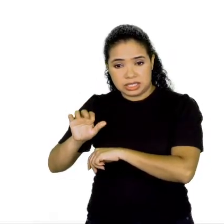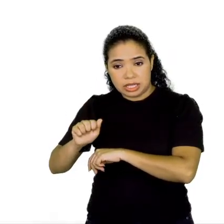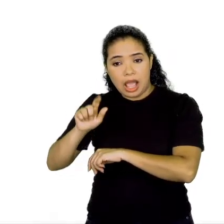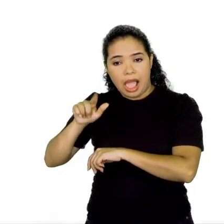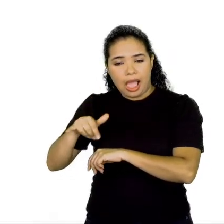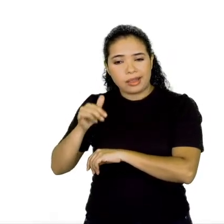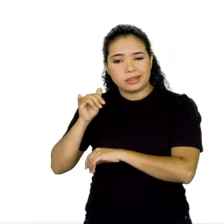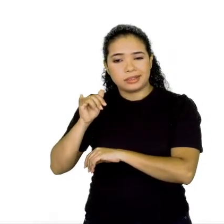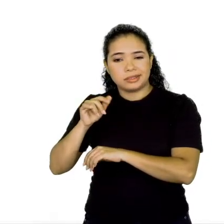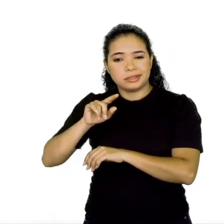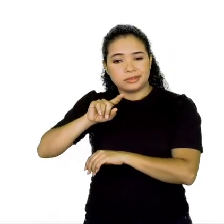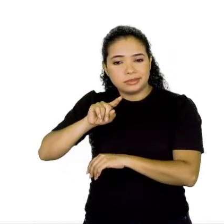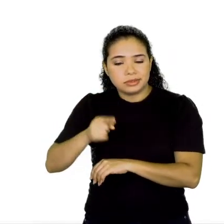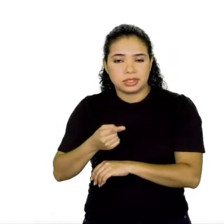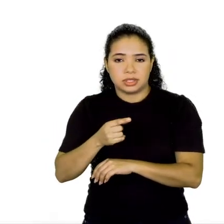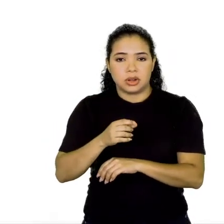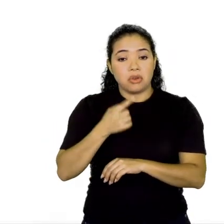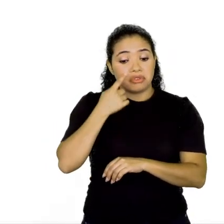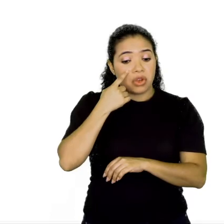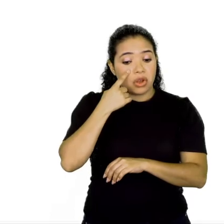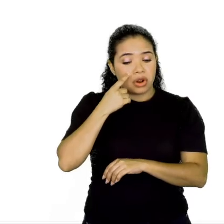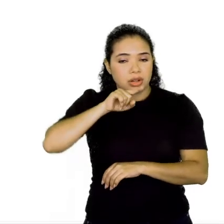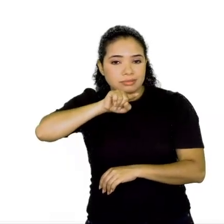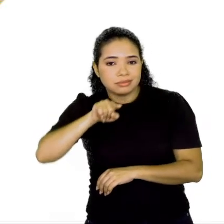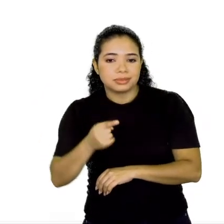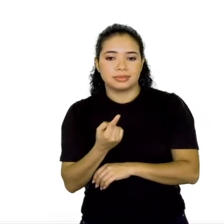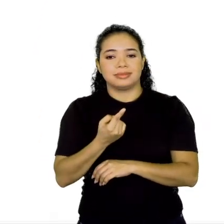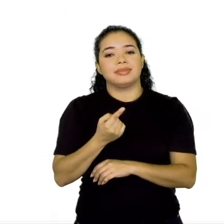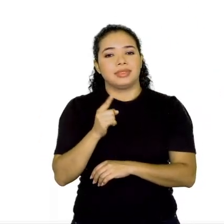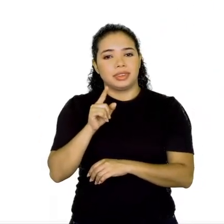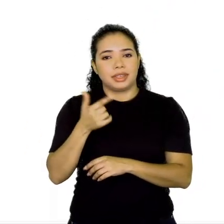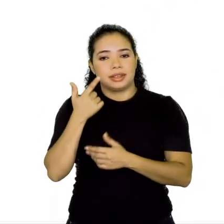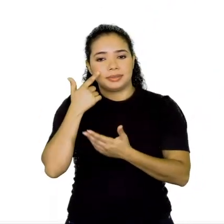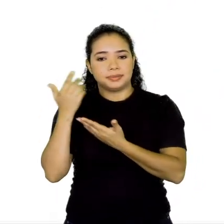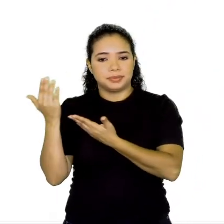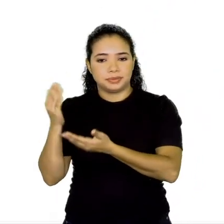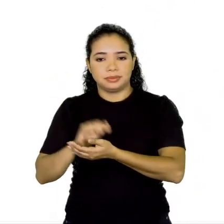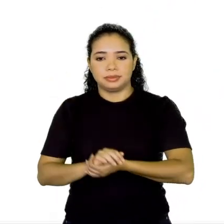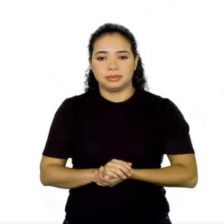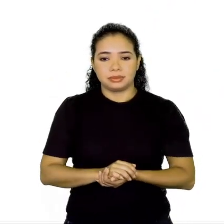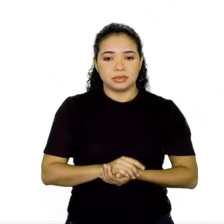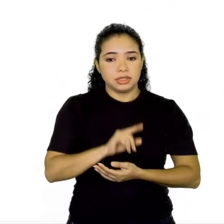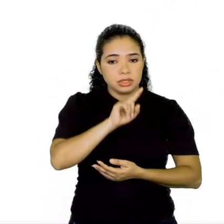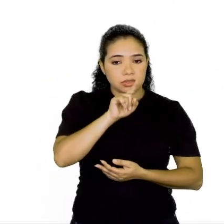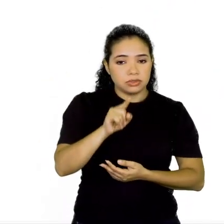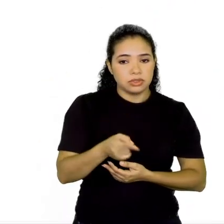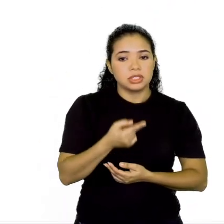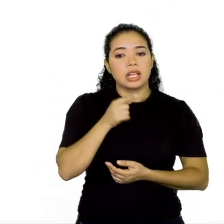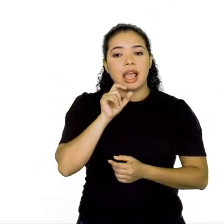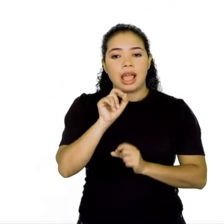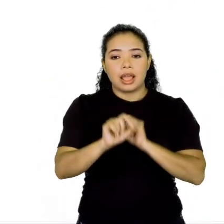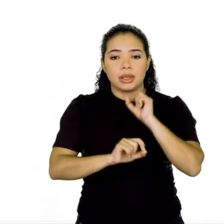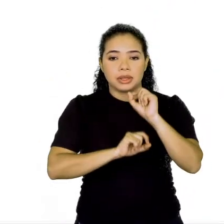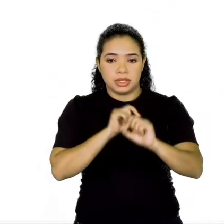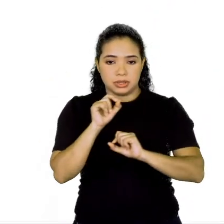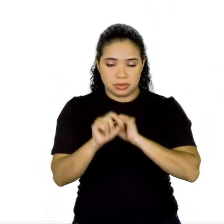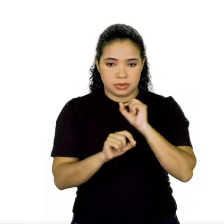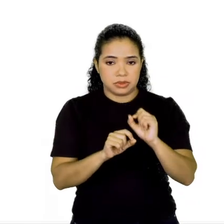for isolar um vocativo, usa vírgula. O outro uso da vírgula é para isolar o aposto, né? Olhe,